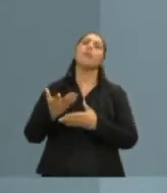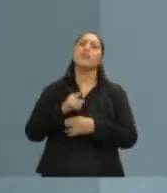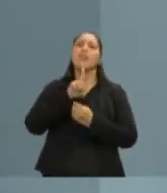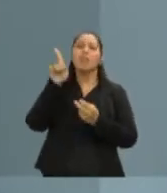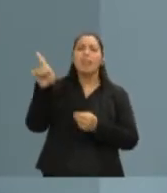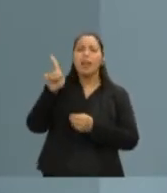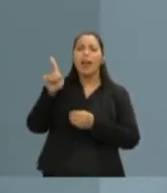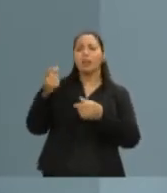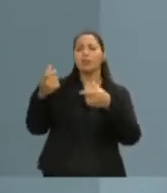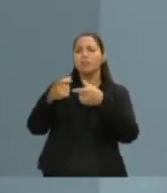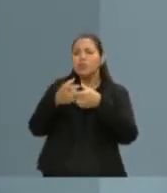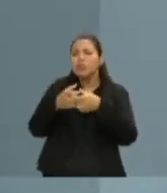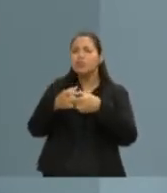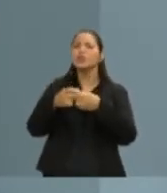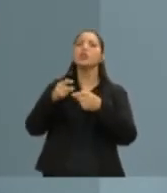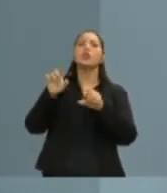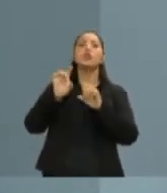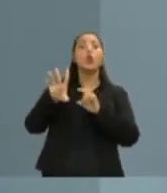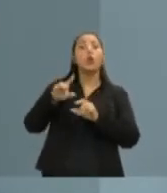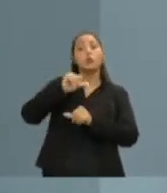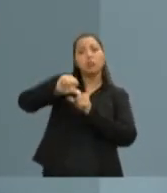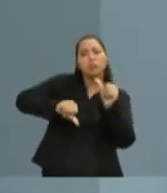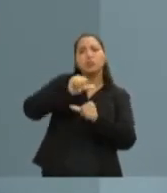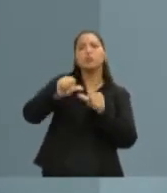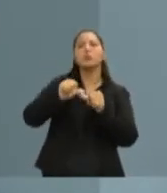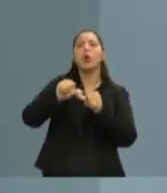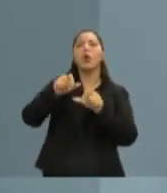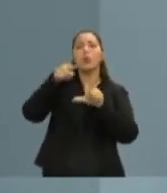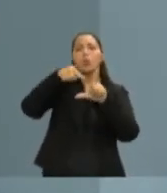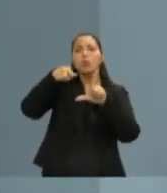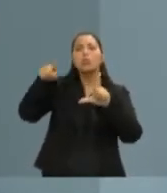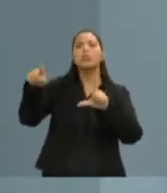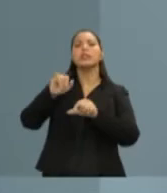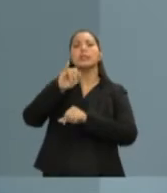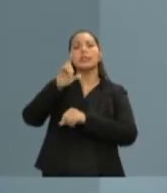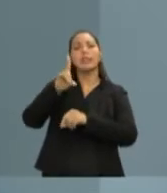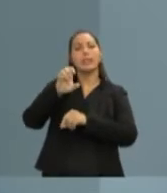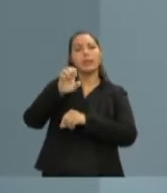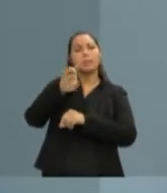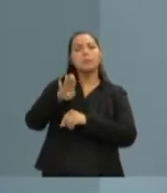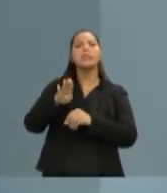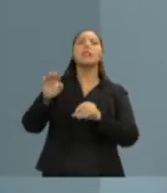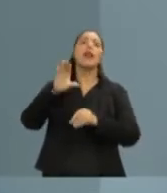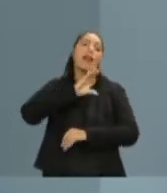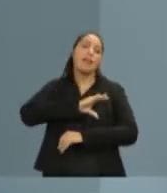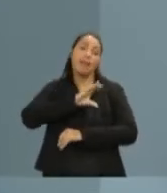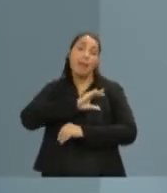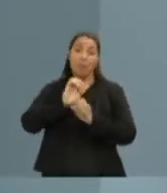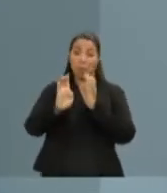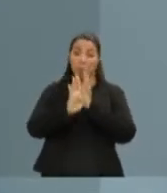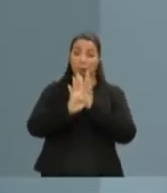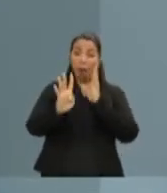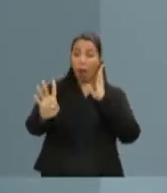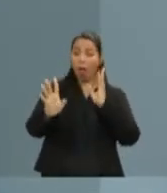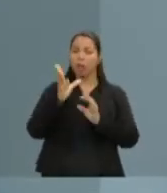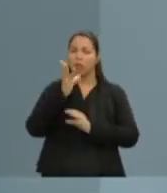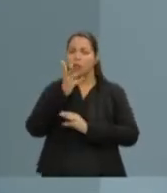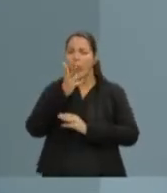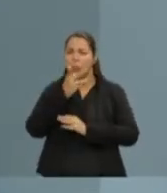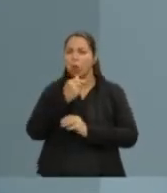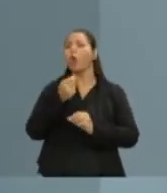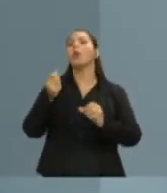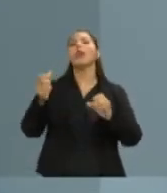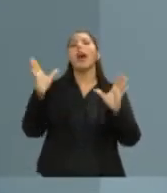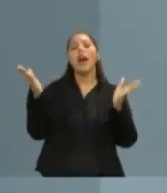temos índices muito melhores no IDEB. Além disso, nós vamos zerar a fila de espera nas creches. Então, aquela mãe, aquele pai, aquela